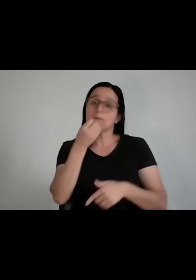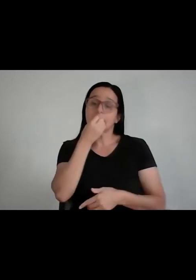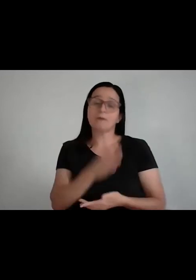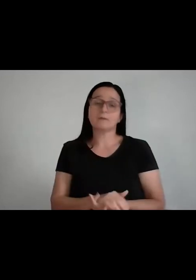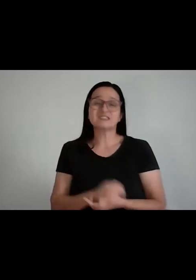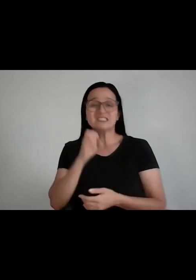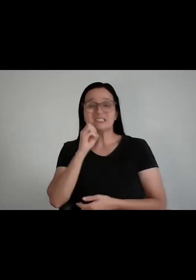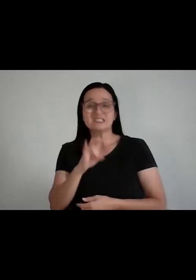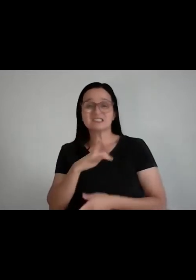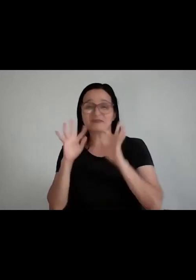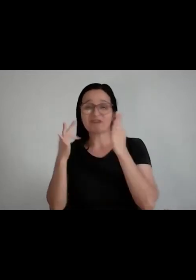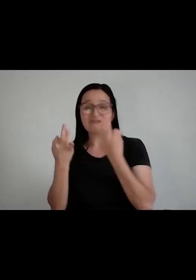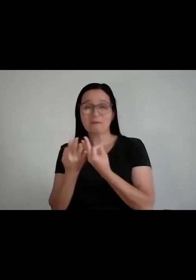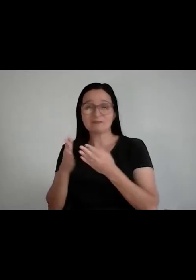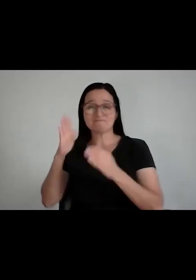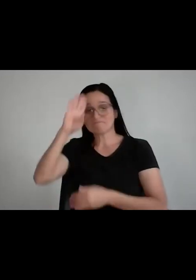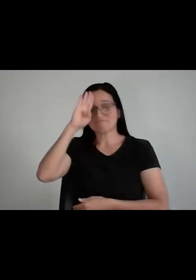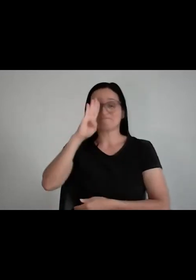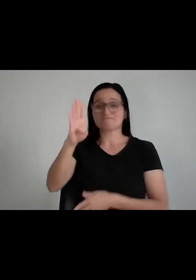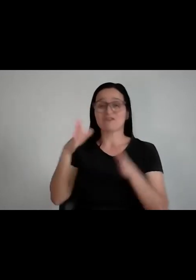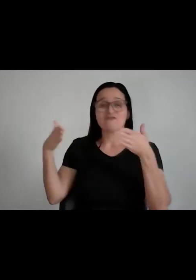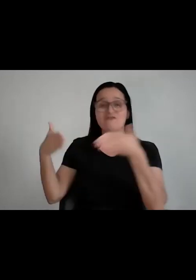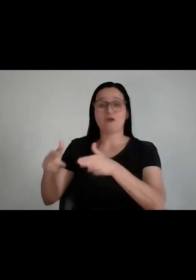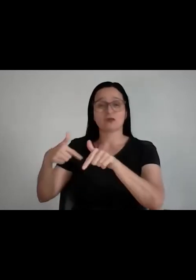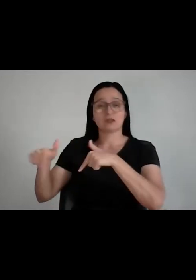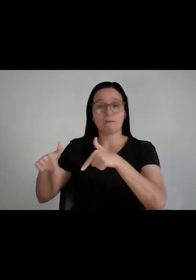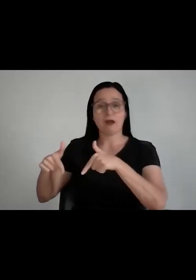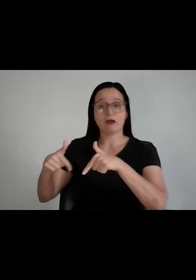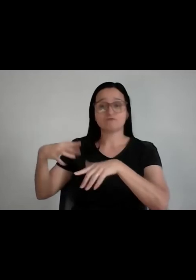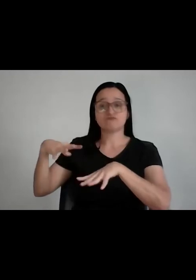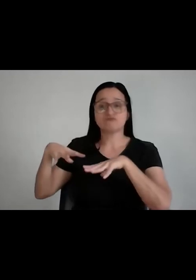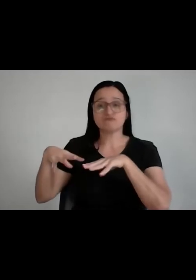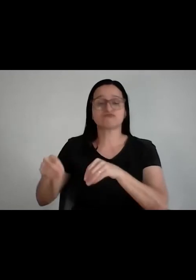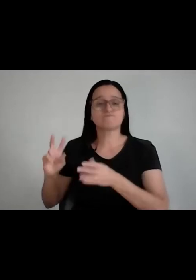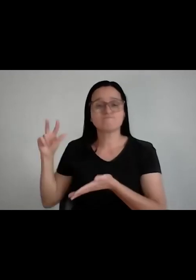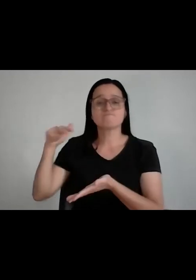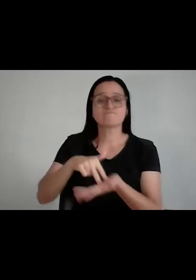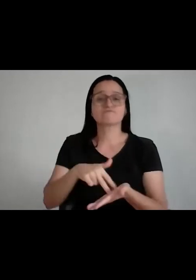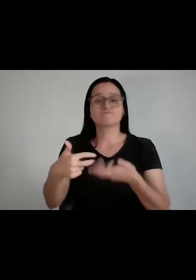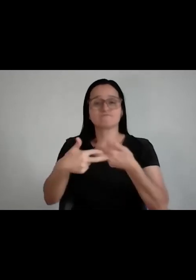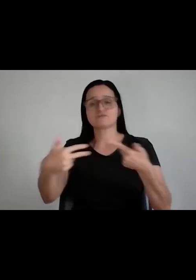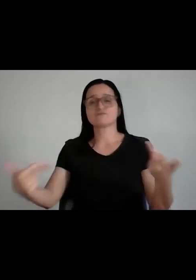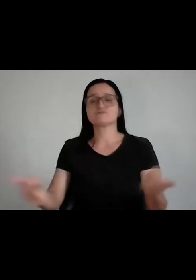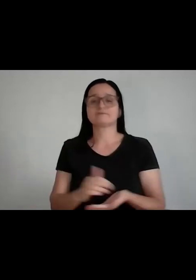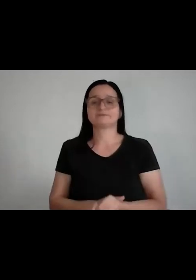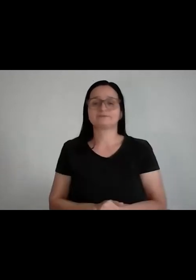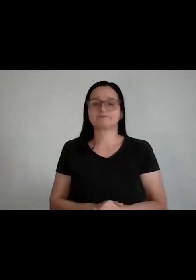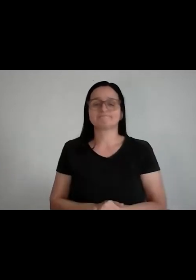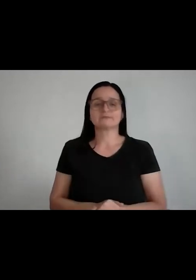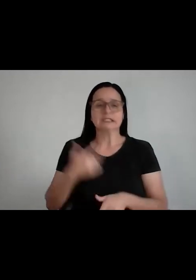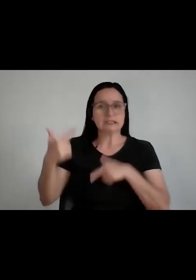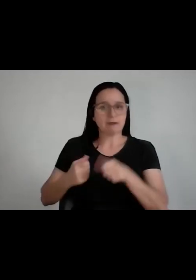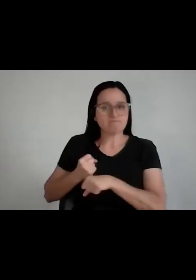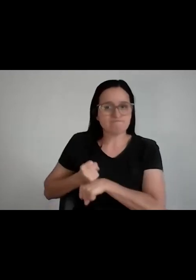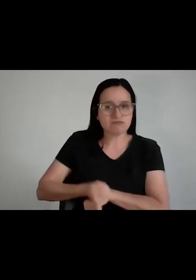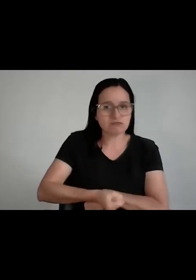uma família que o valor é o trabalho, mão na massa, protagonismo, trabalho duro,